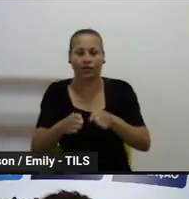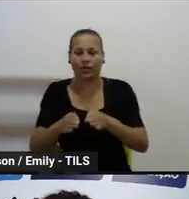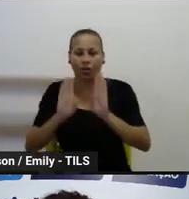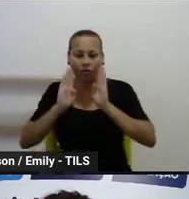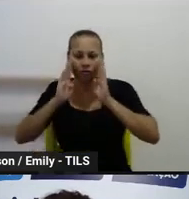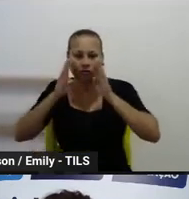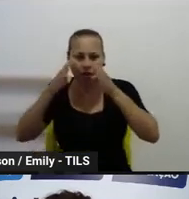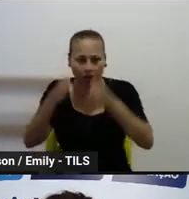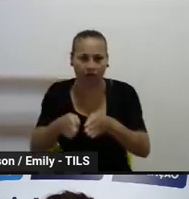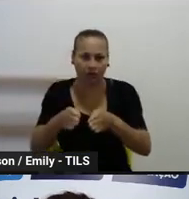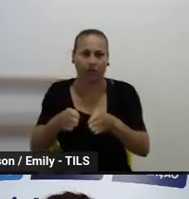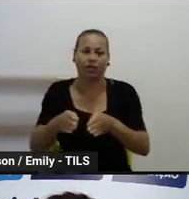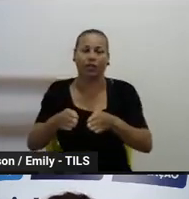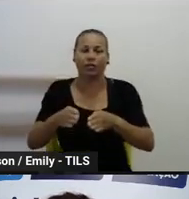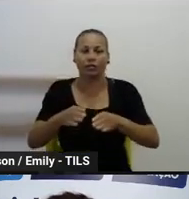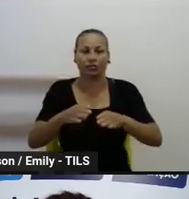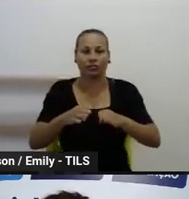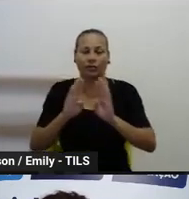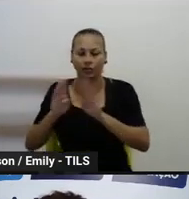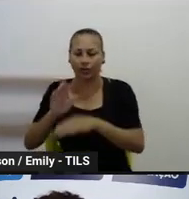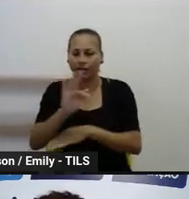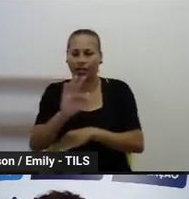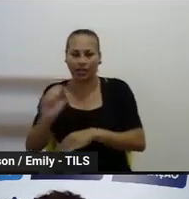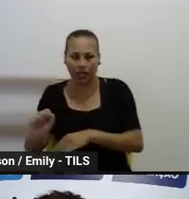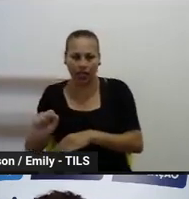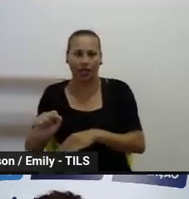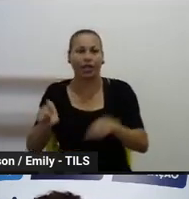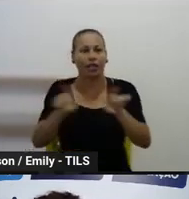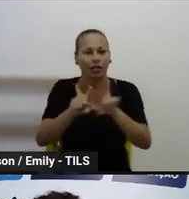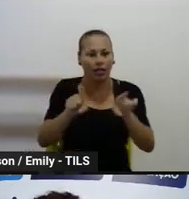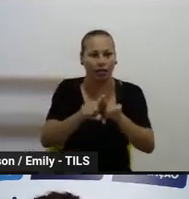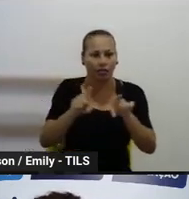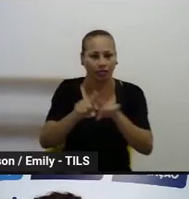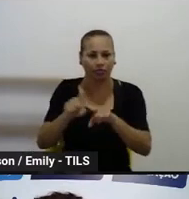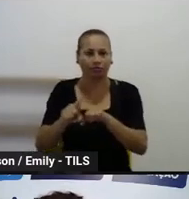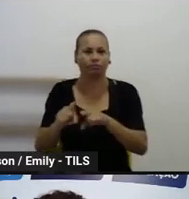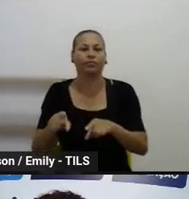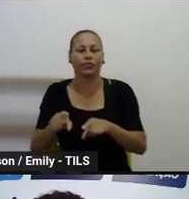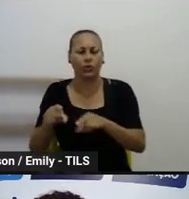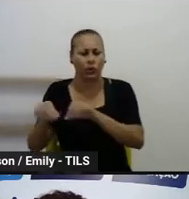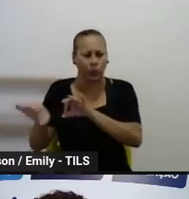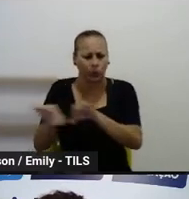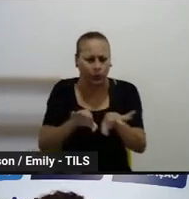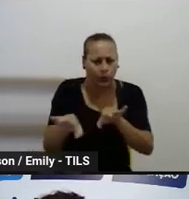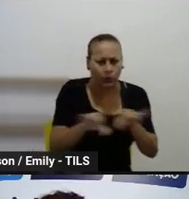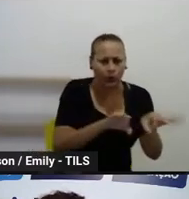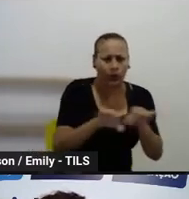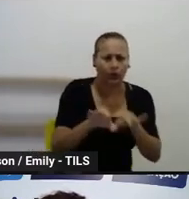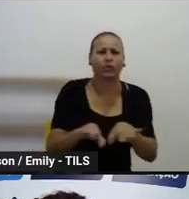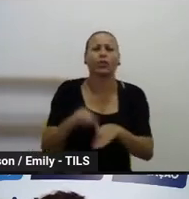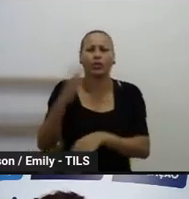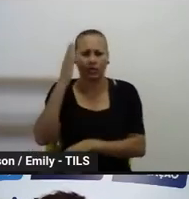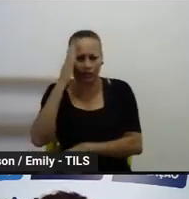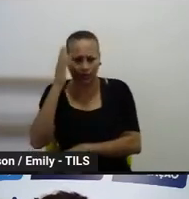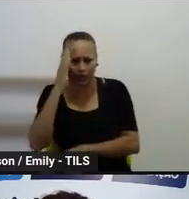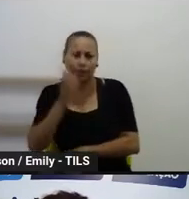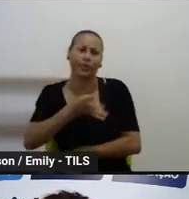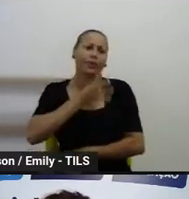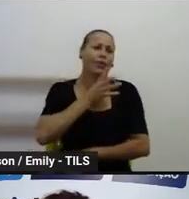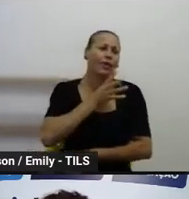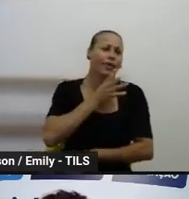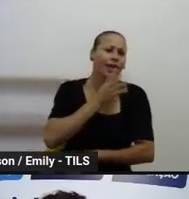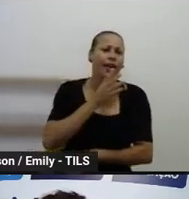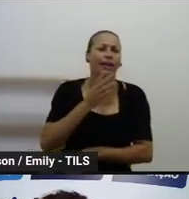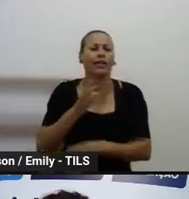na BNCC e nos nossos referenciais curriculares, que a rede já conhece, nossos cadernos